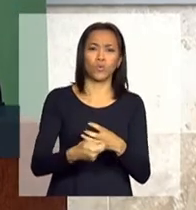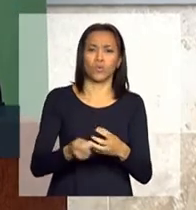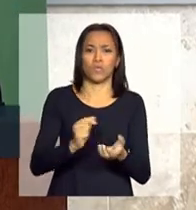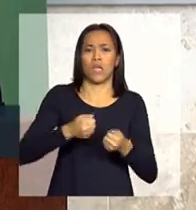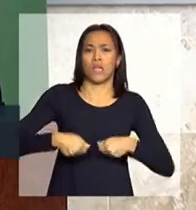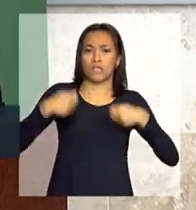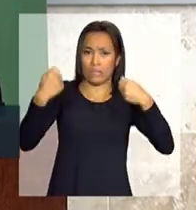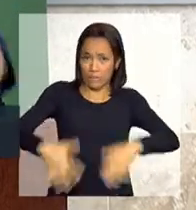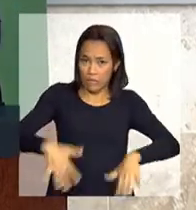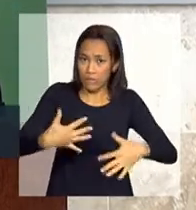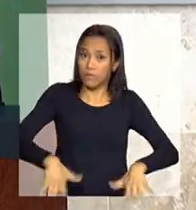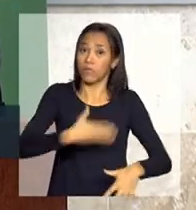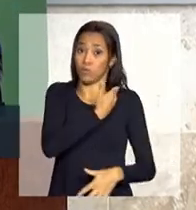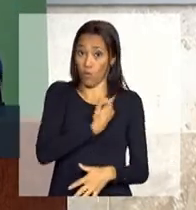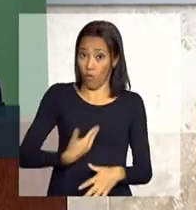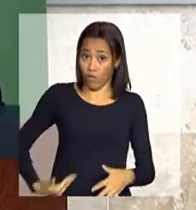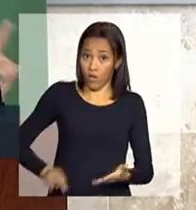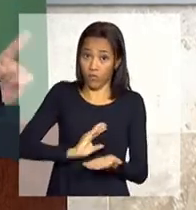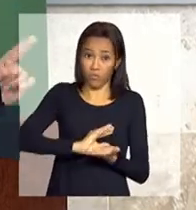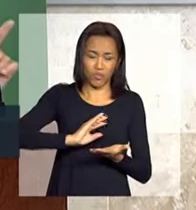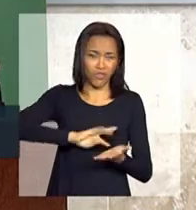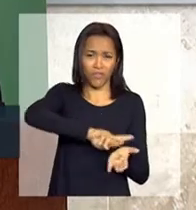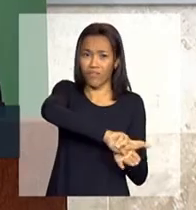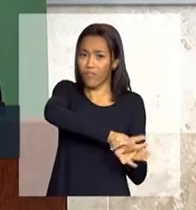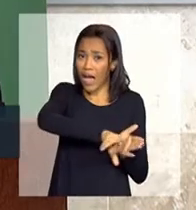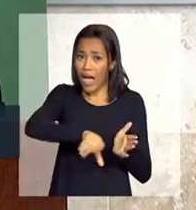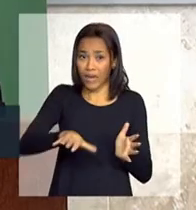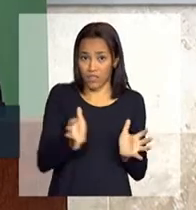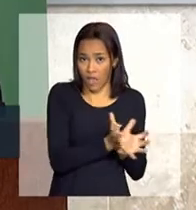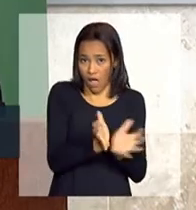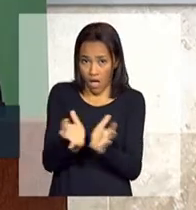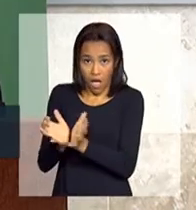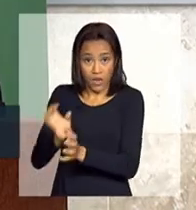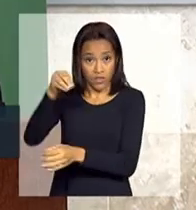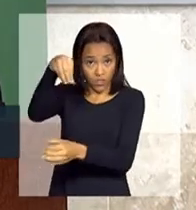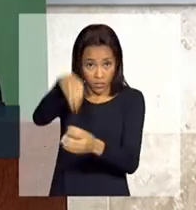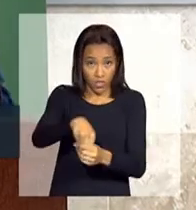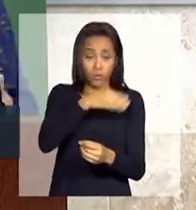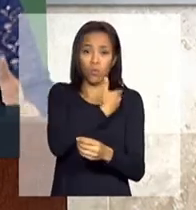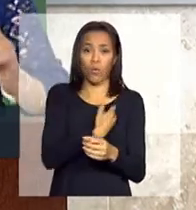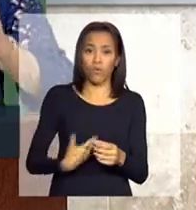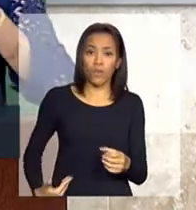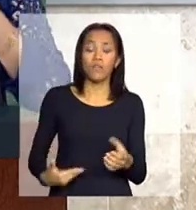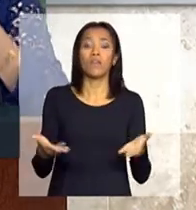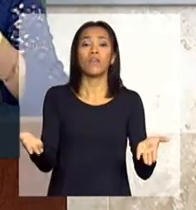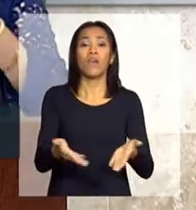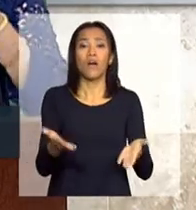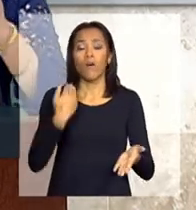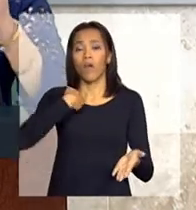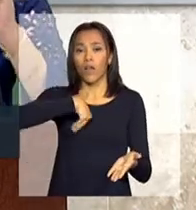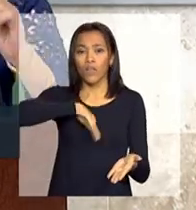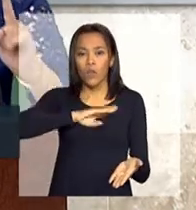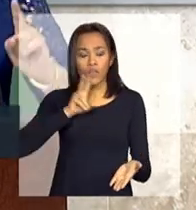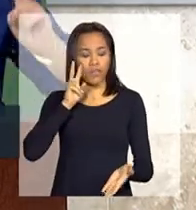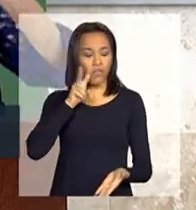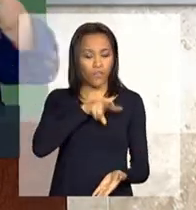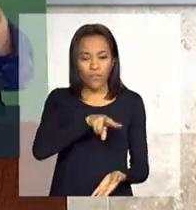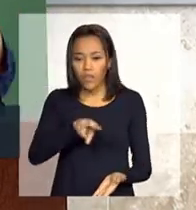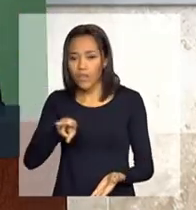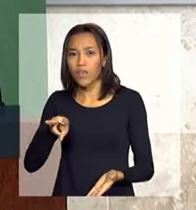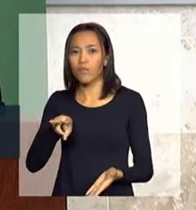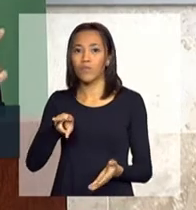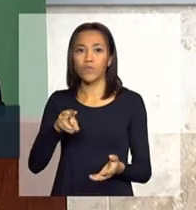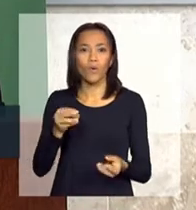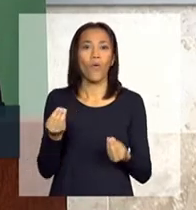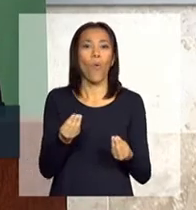governo, de todas as áreas do governo. E agora nós olhamos para tudo isso e vamos olhar